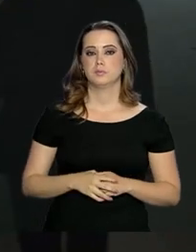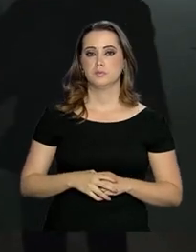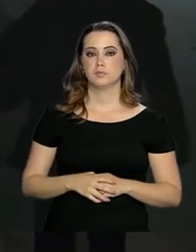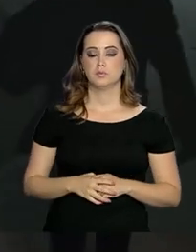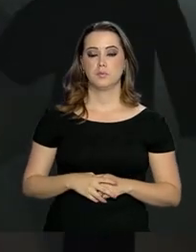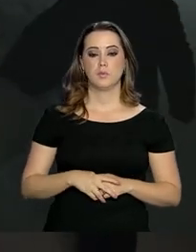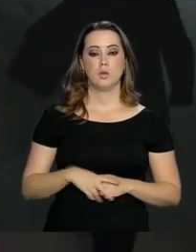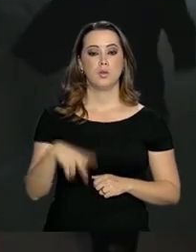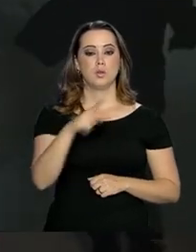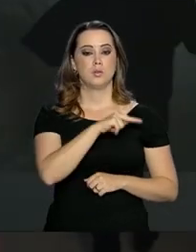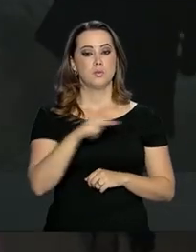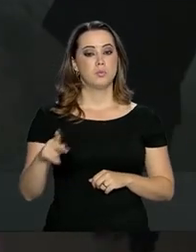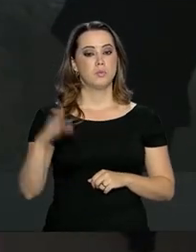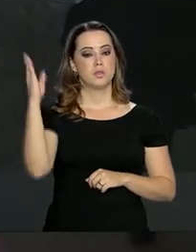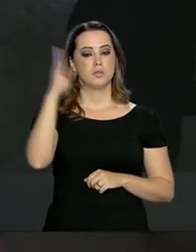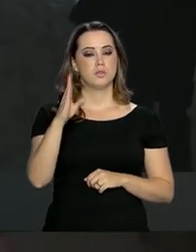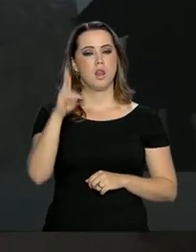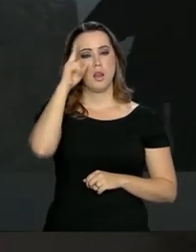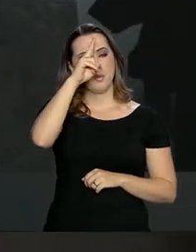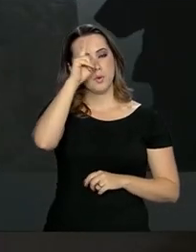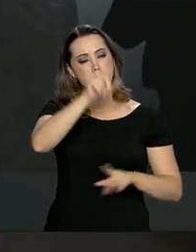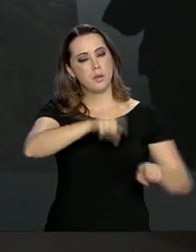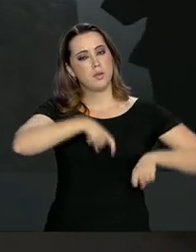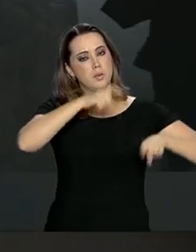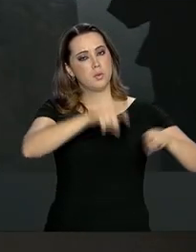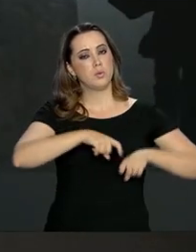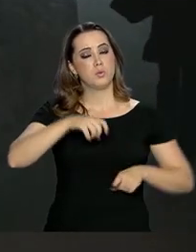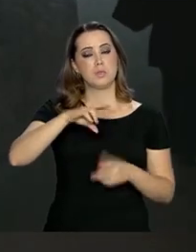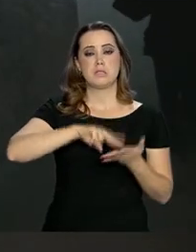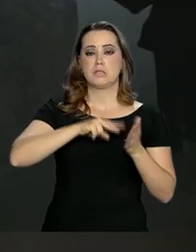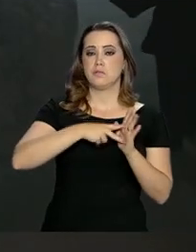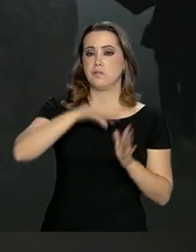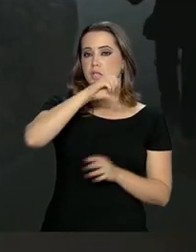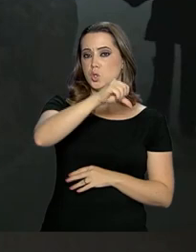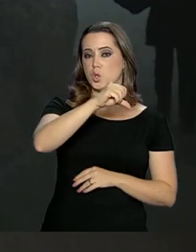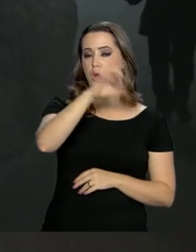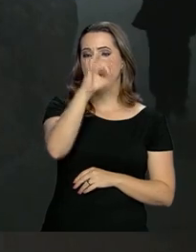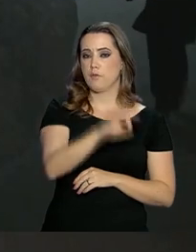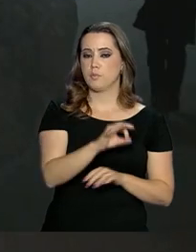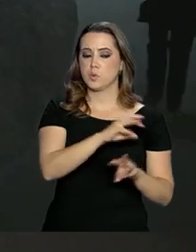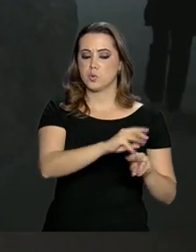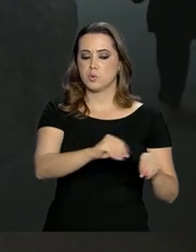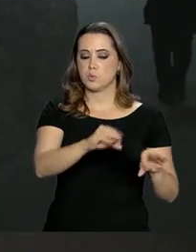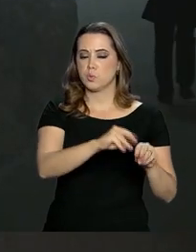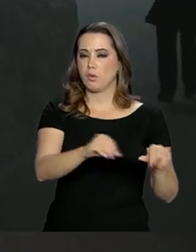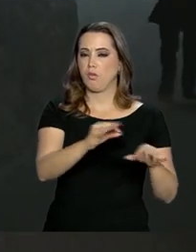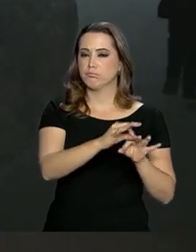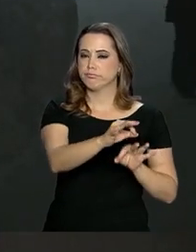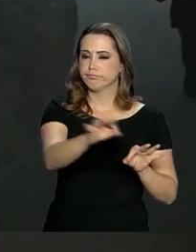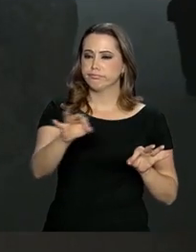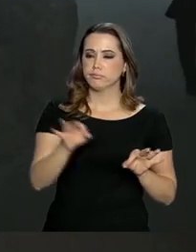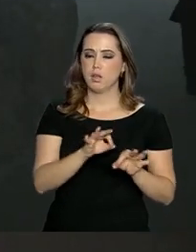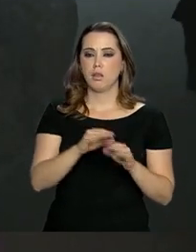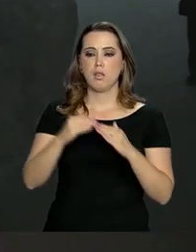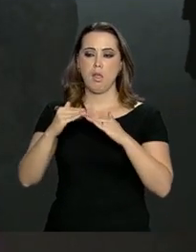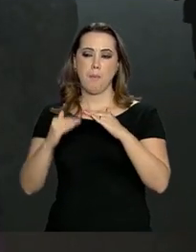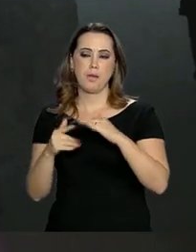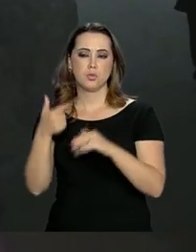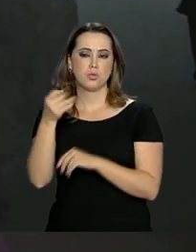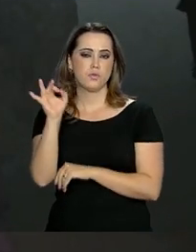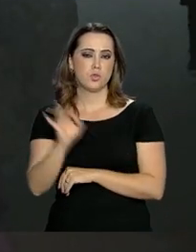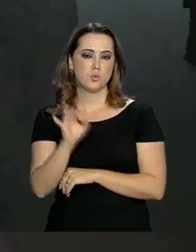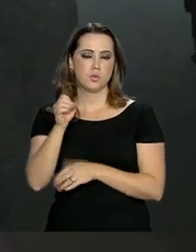brasileiro lembrou que a agricultura faz parte de 9% do território e menos de 20% é dedicado à